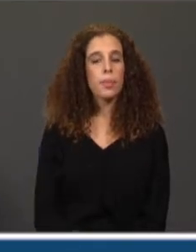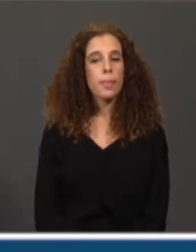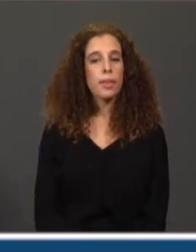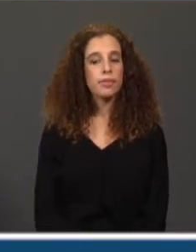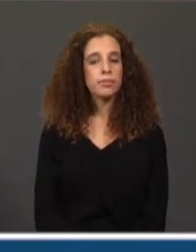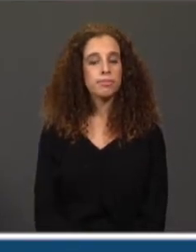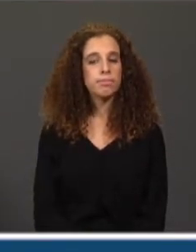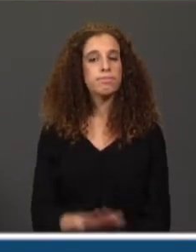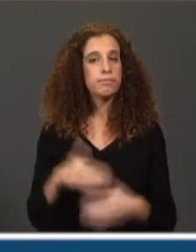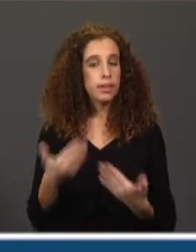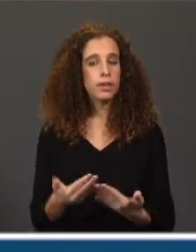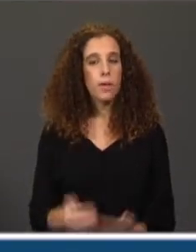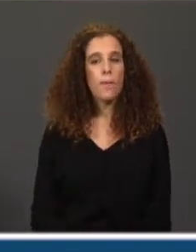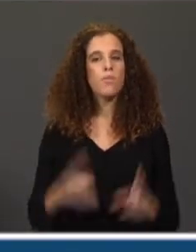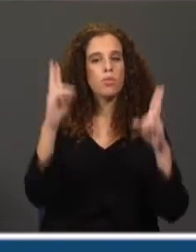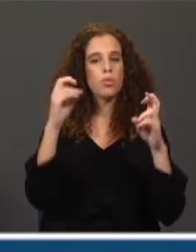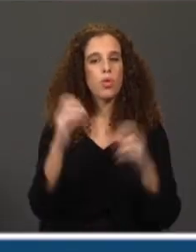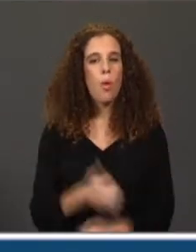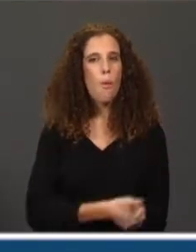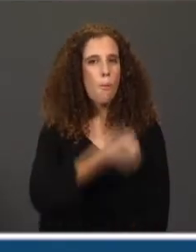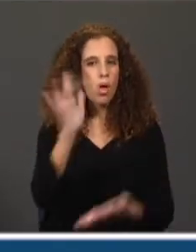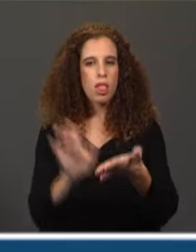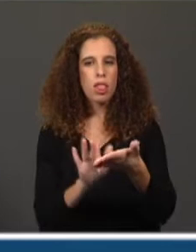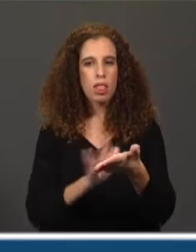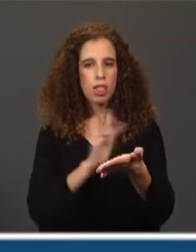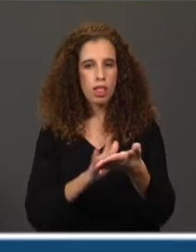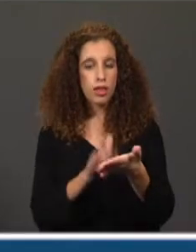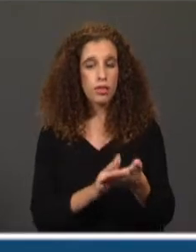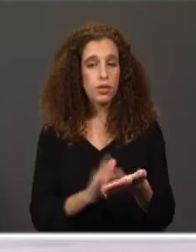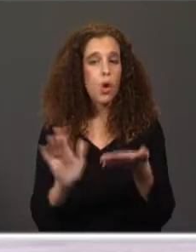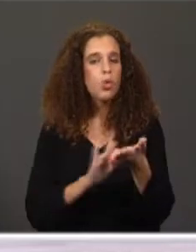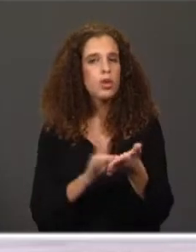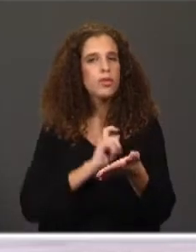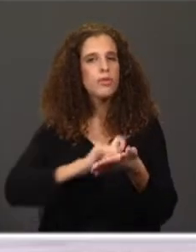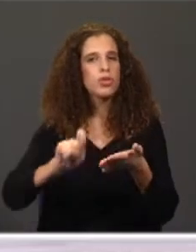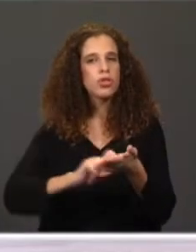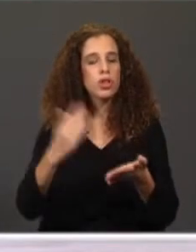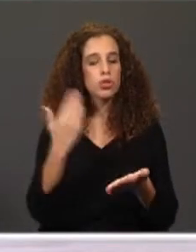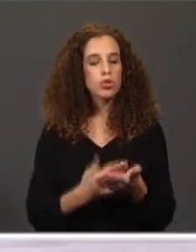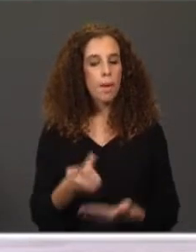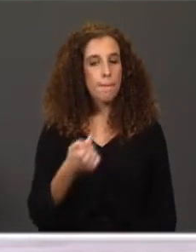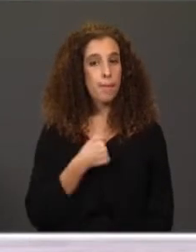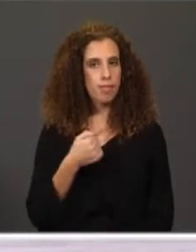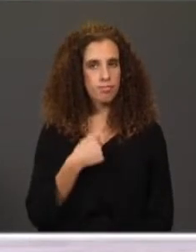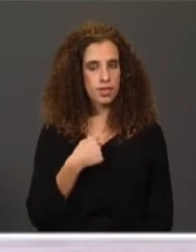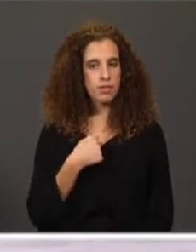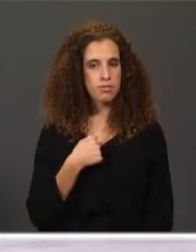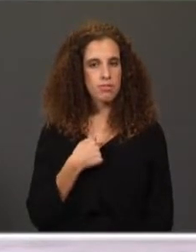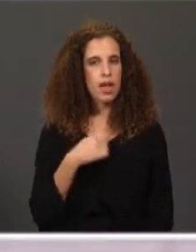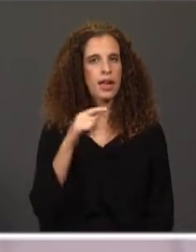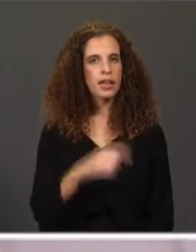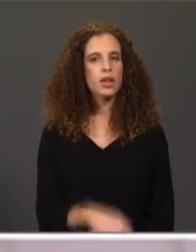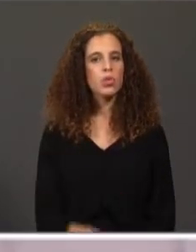a citação é um bom livro, é um livro que foi escrito só para mim. O que é que António Lobo Antunes nos diz aqui?